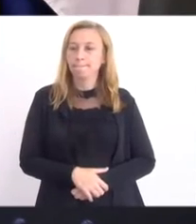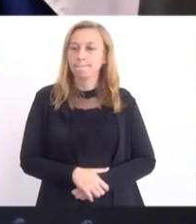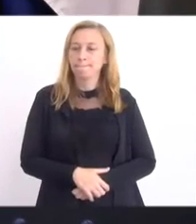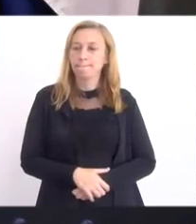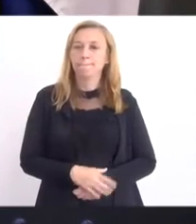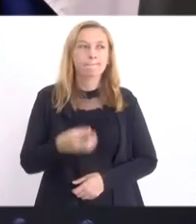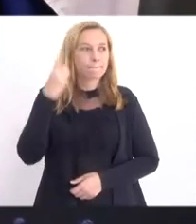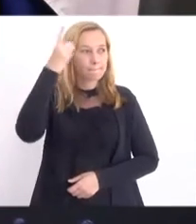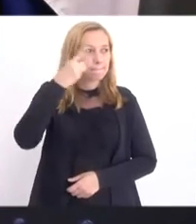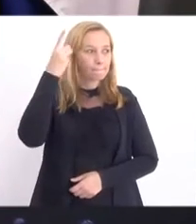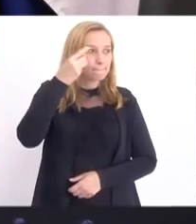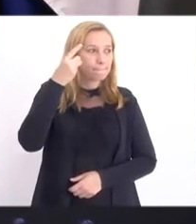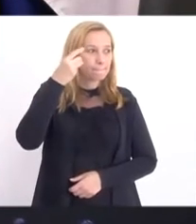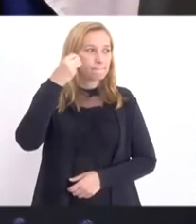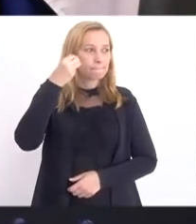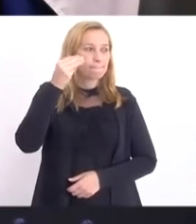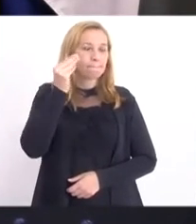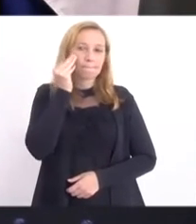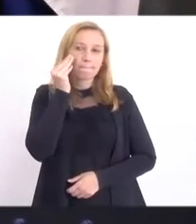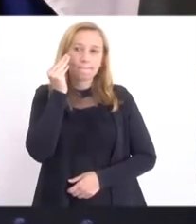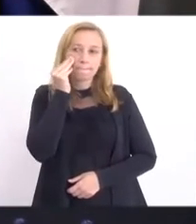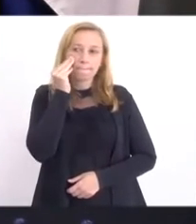autoria do deputado da Mônica Francisco.